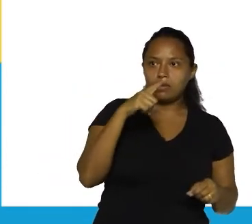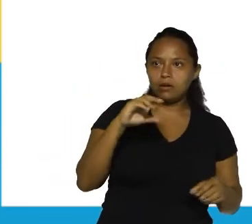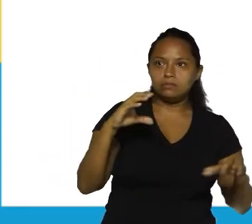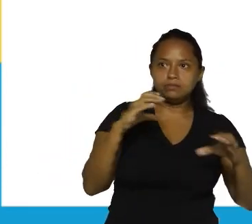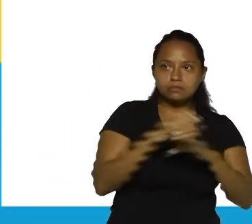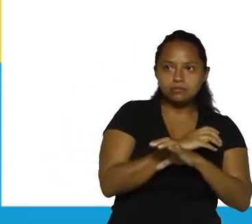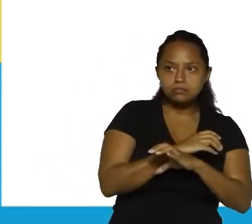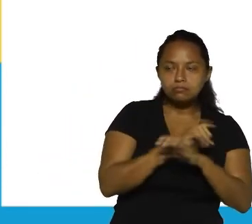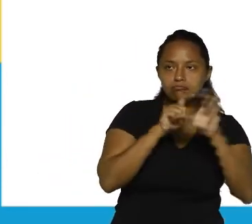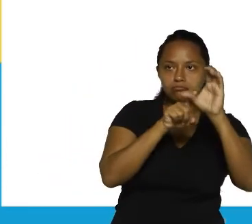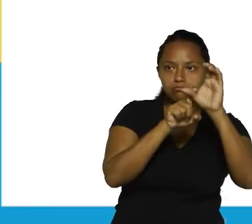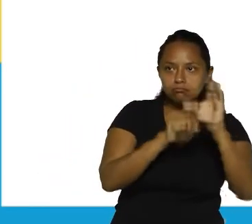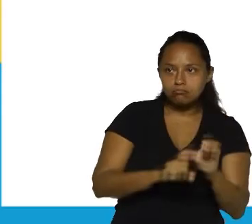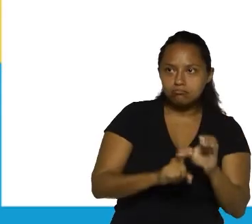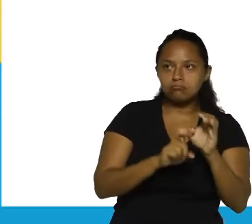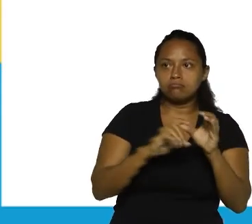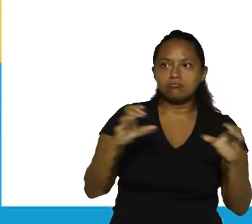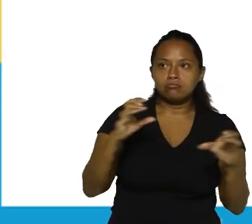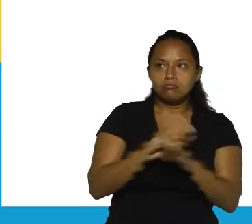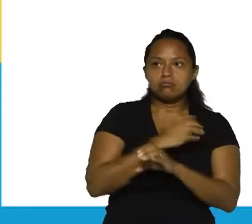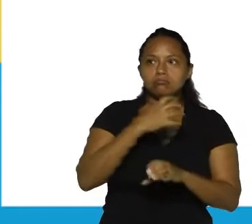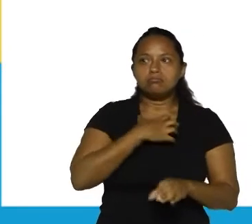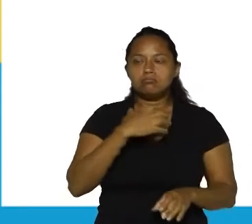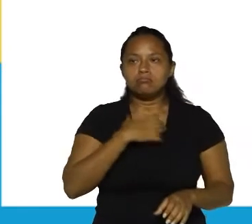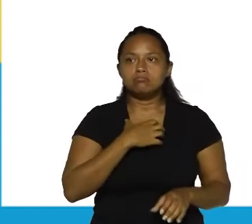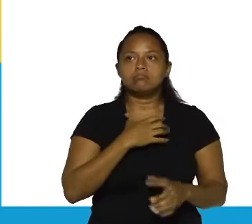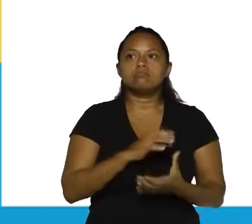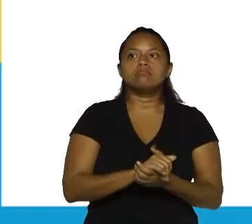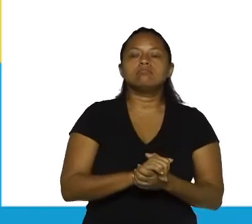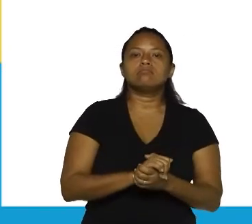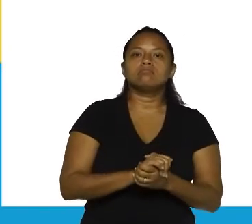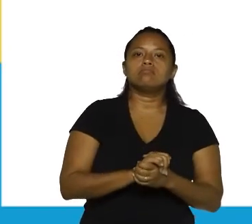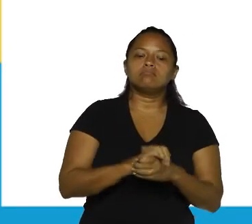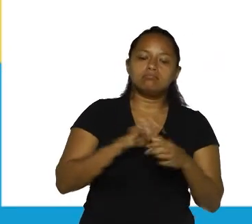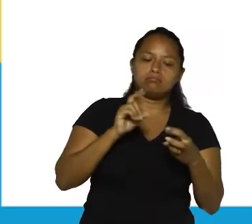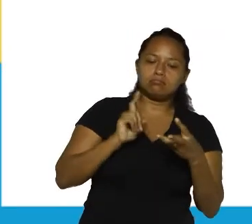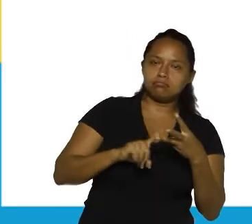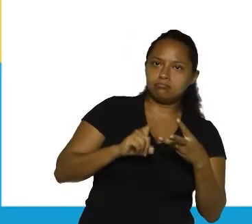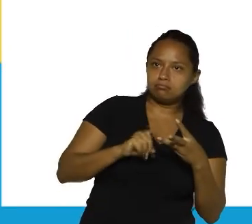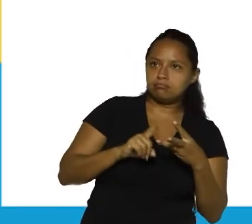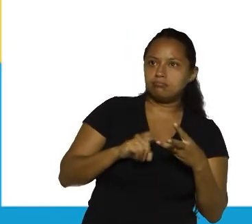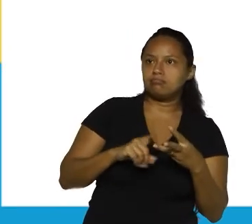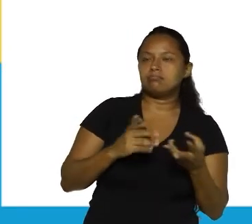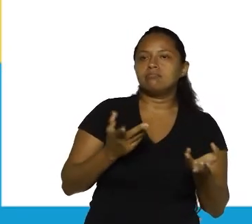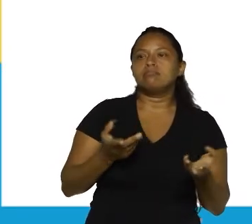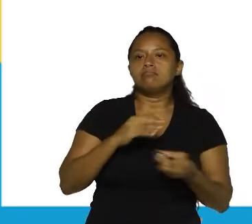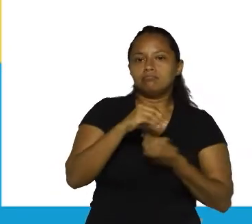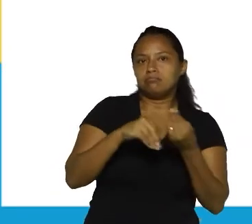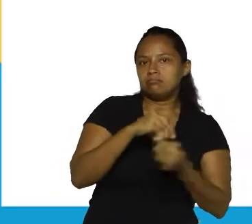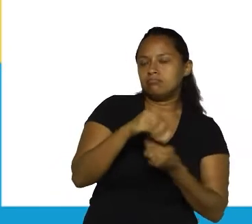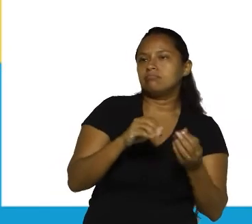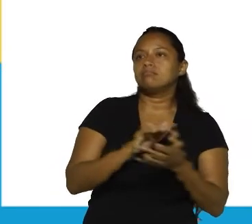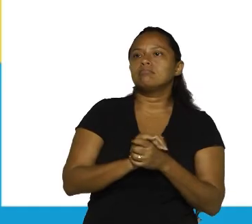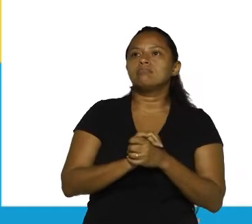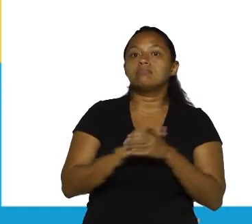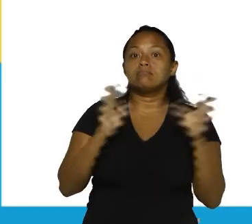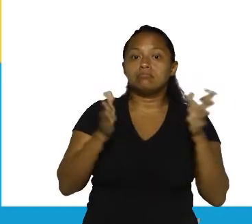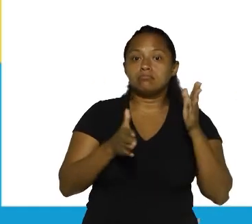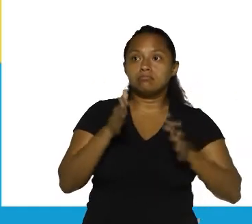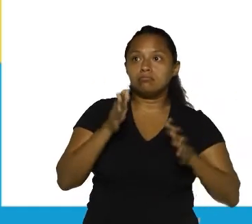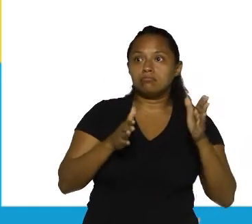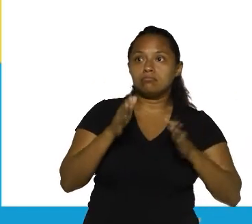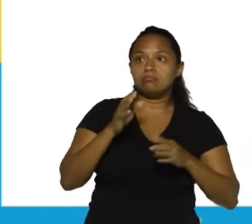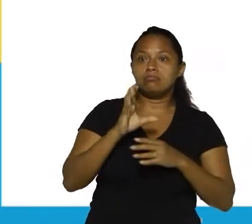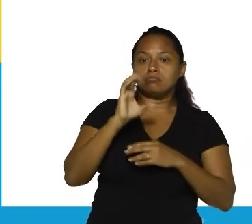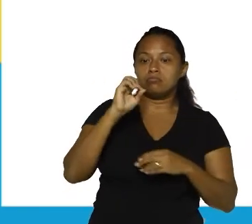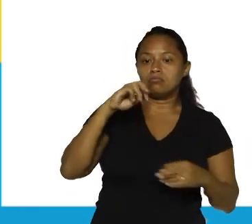oração que a gente chama de principal. E o terceiro caso, a mistura. Então, exemplo de período composto por